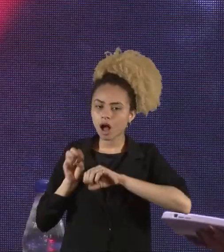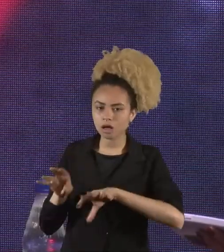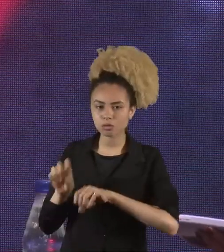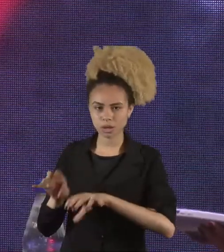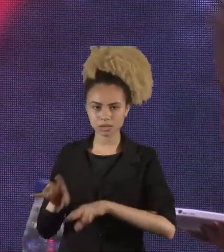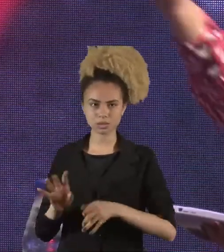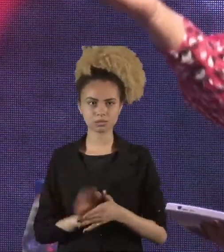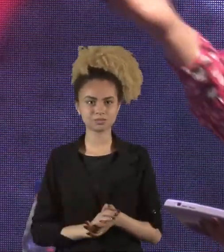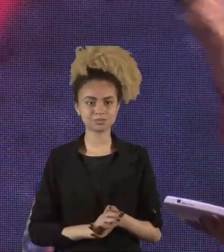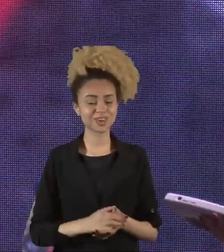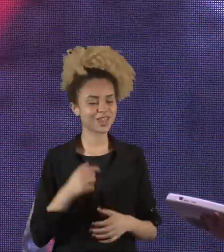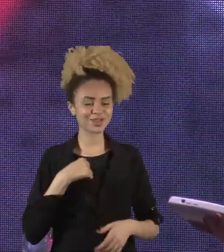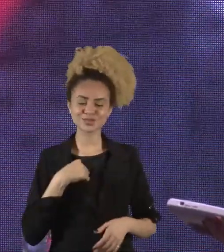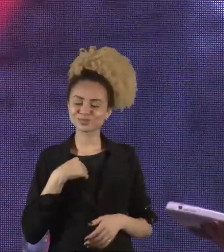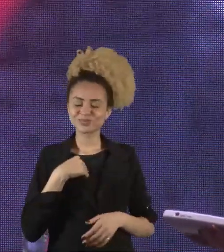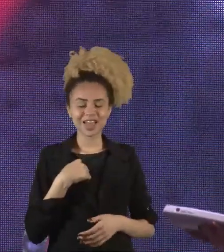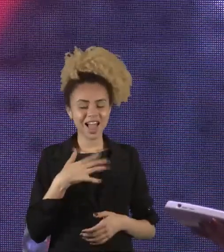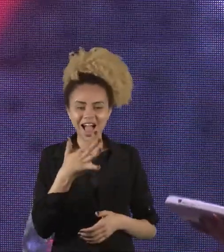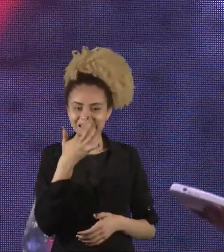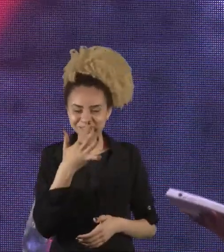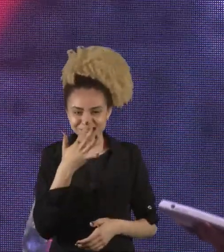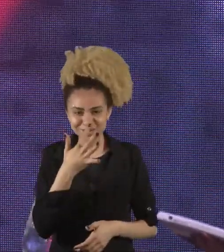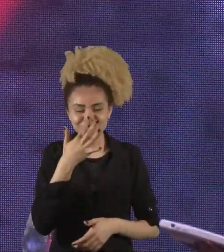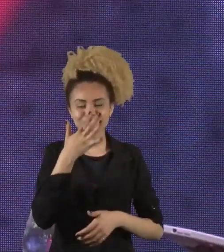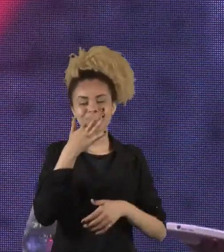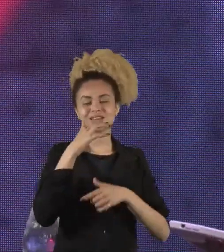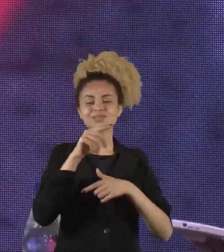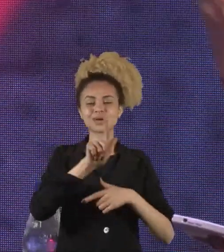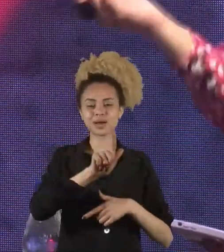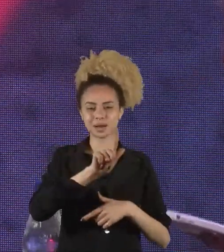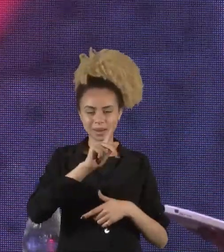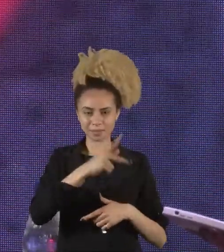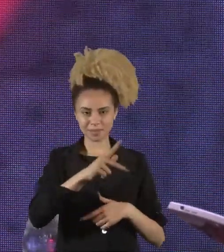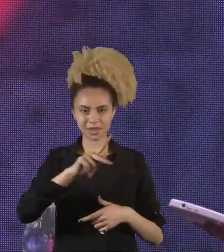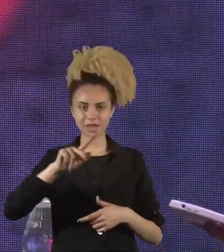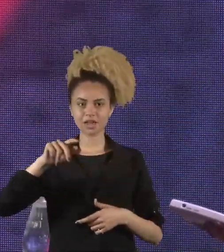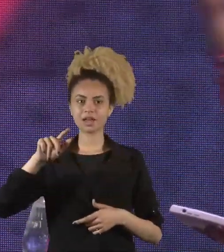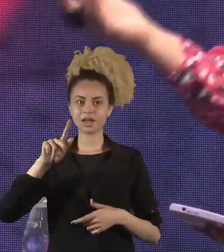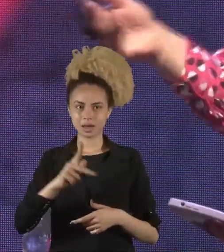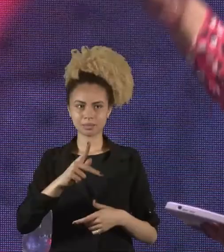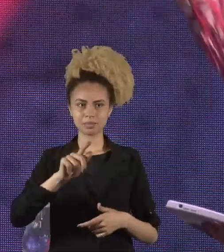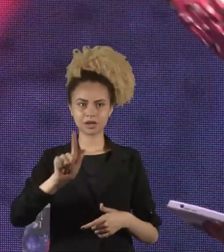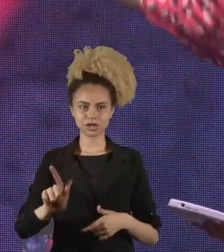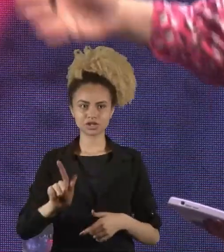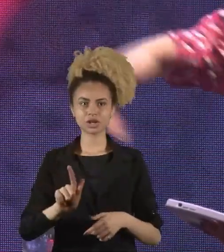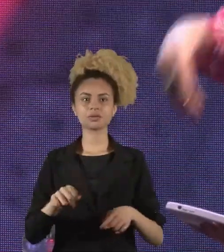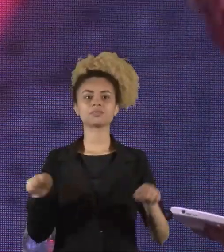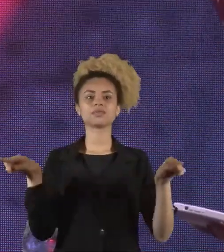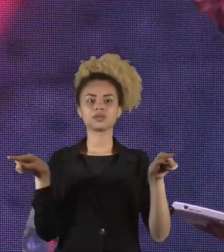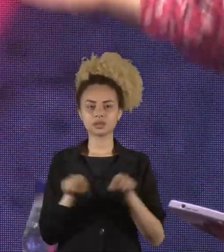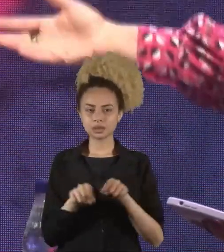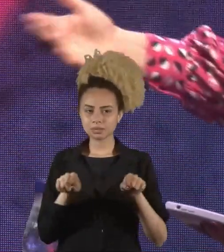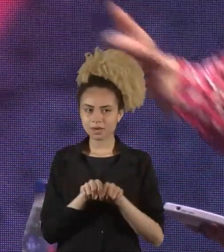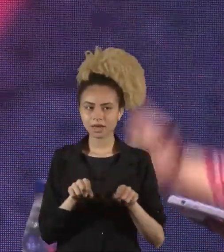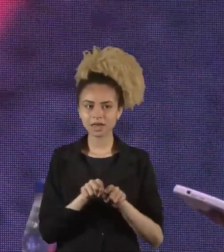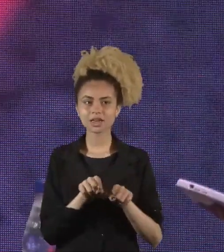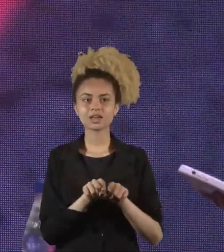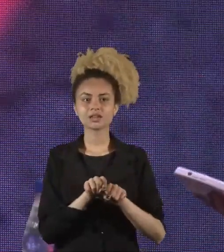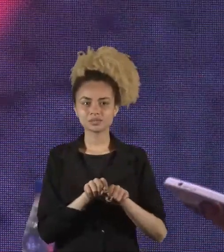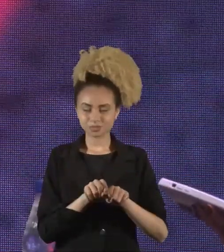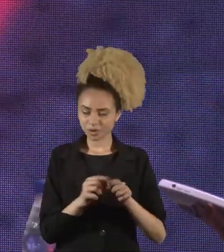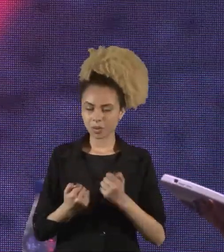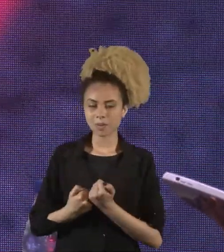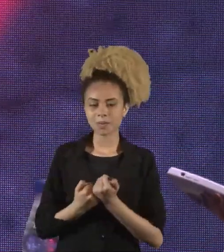da PG e sou uma aliada do combate à pobreza menstrual, até porque também sou embaixadora da Plan International e essa é uma